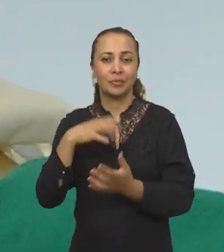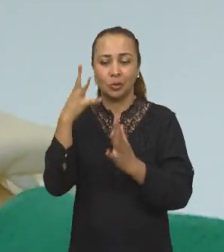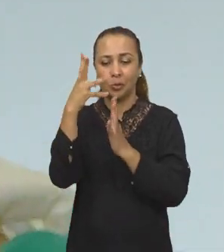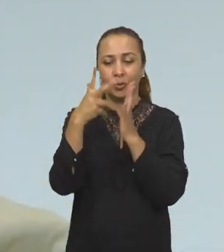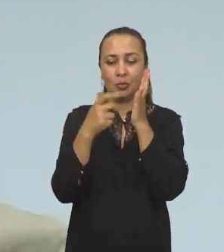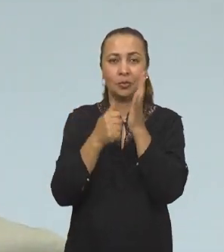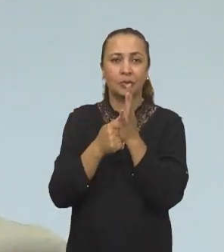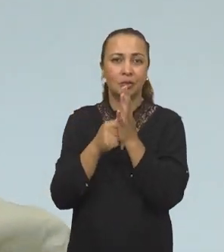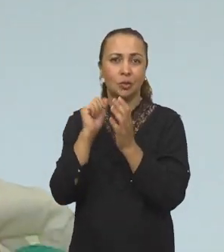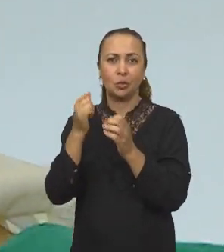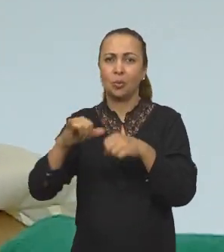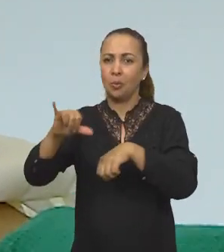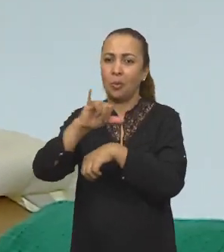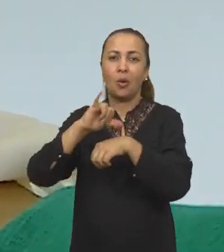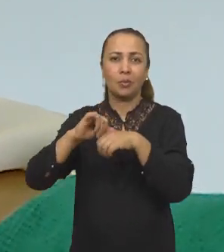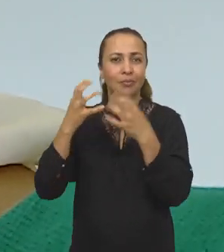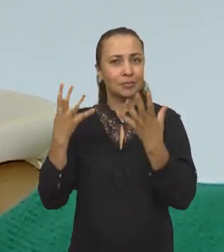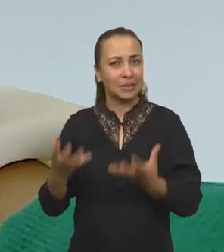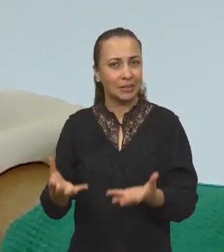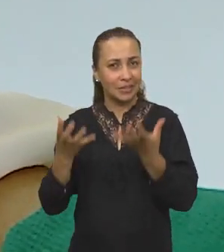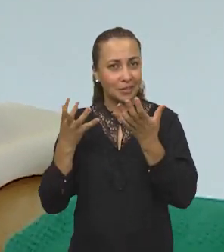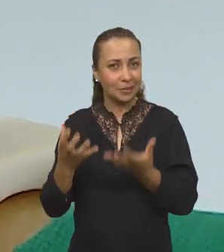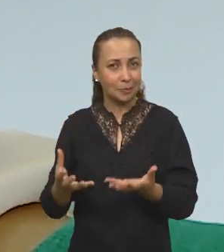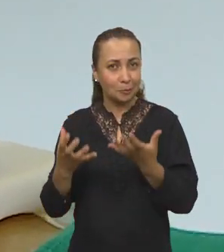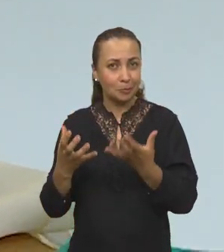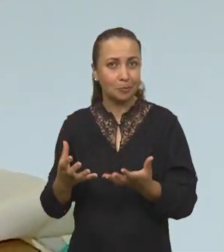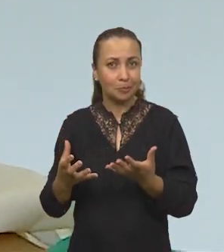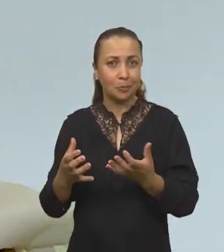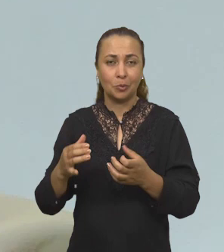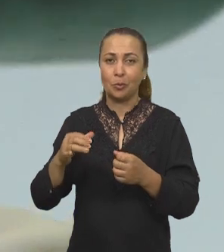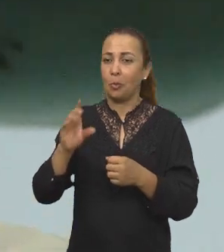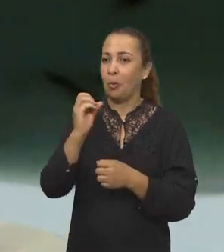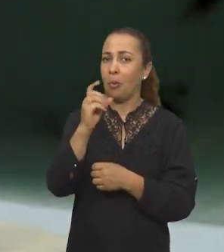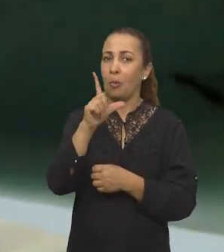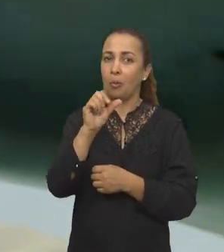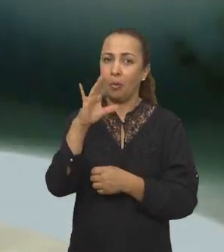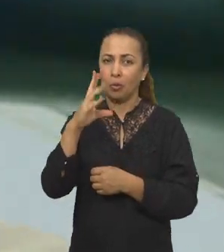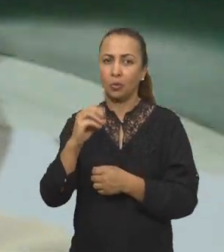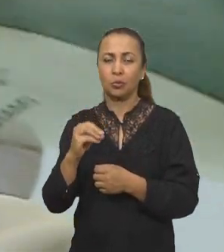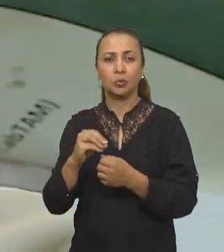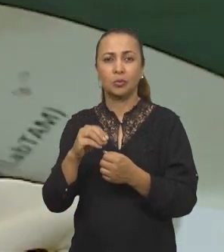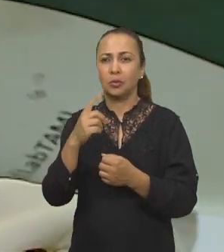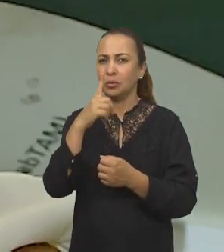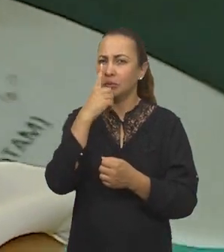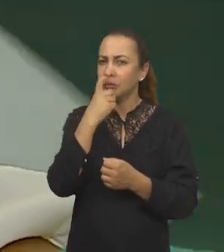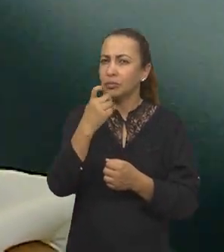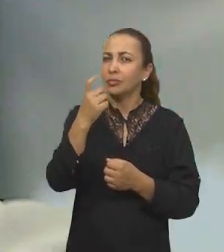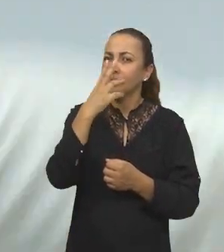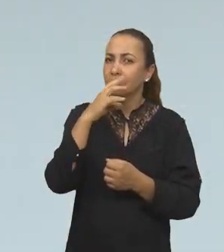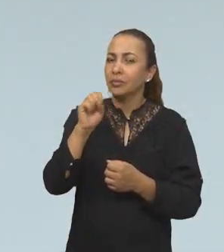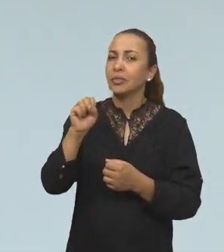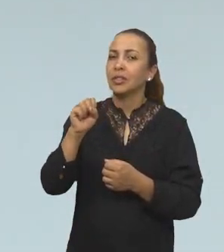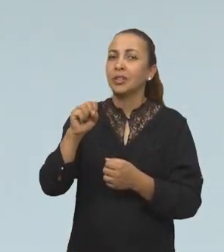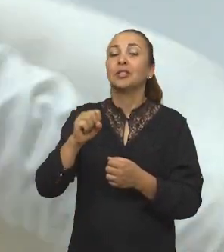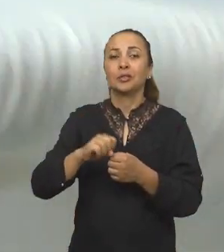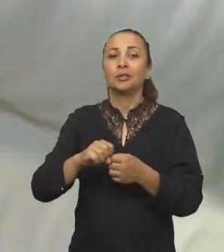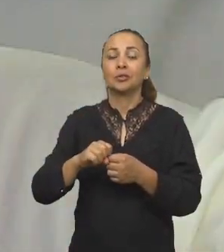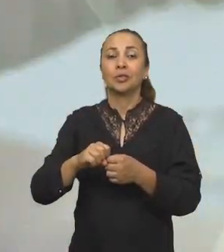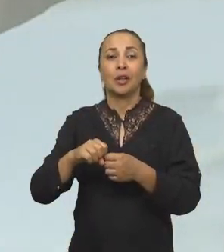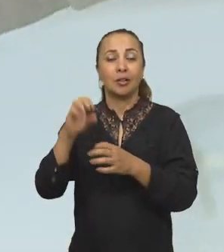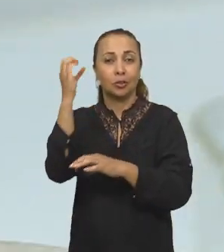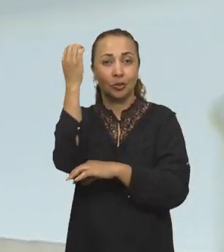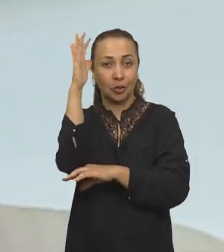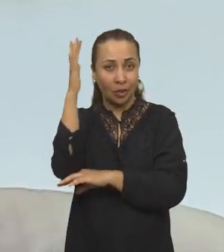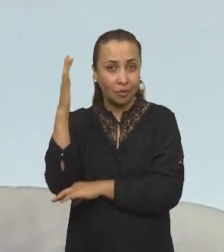que tem uma característica de um óleo pesado, um óleo cru. Então, ele tem um cheiro bem característico de madeira